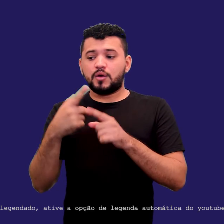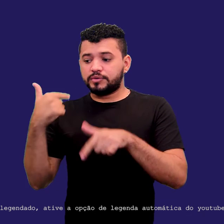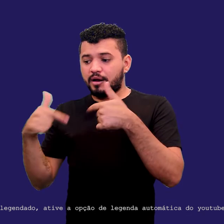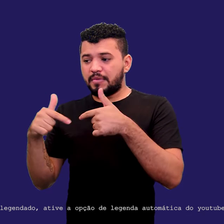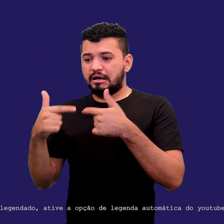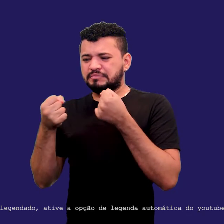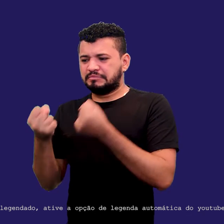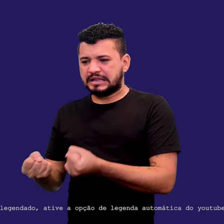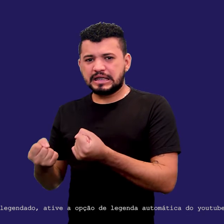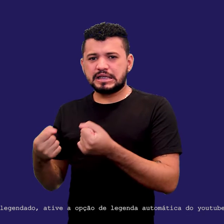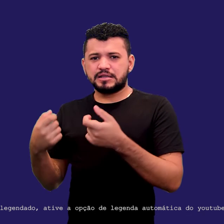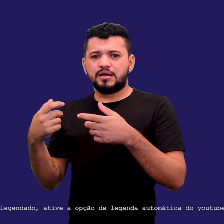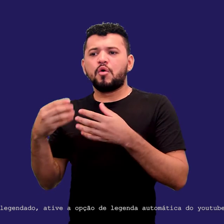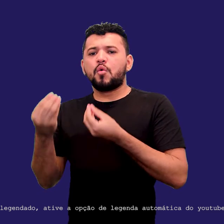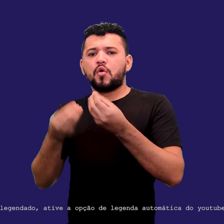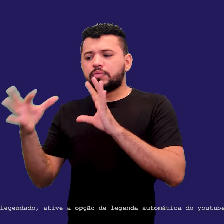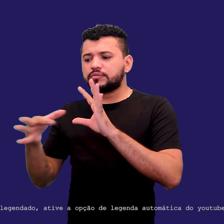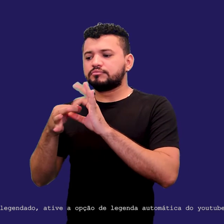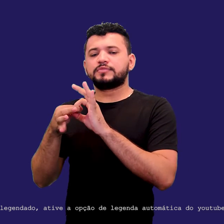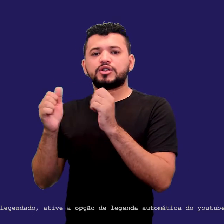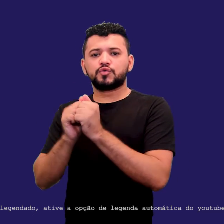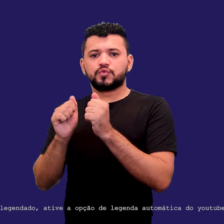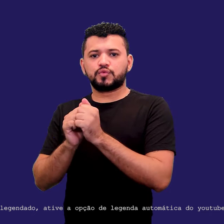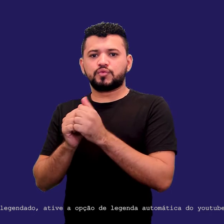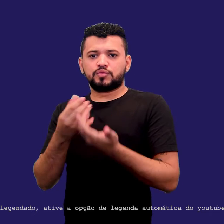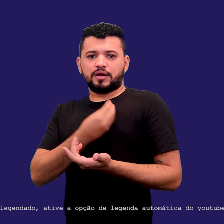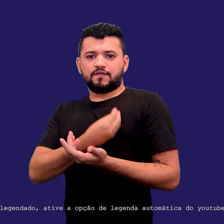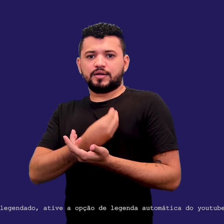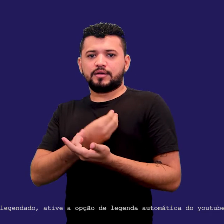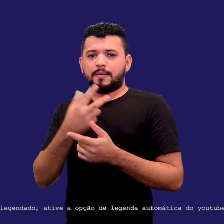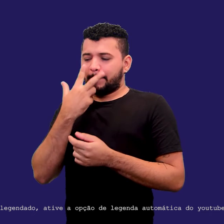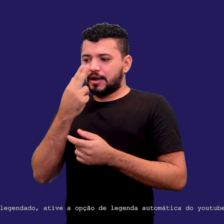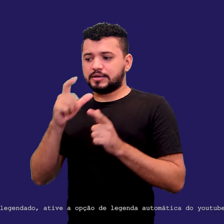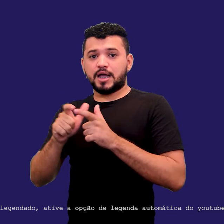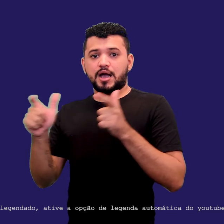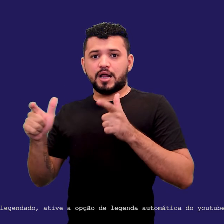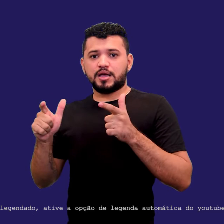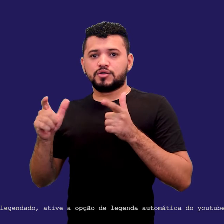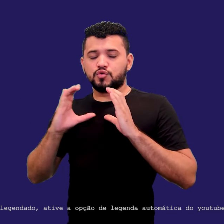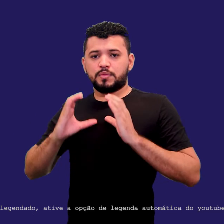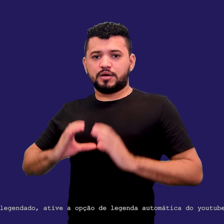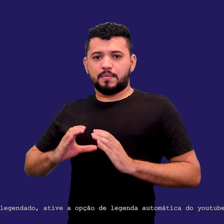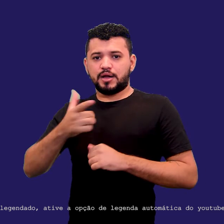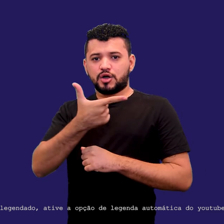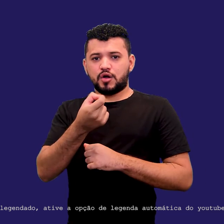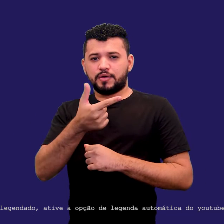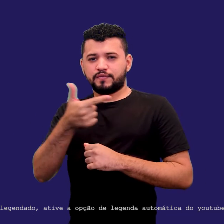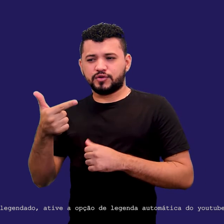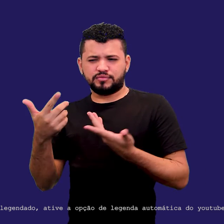algo prazeroso à nossa vida. Talvez essa seja a grande habilidade de 2022 ou eu dei uma viajada aqui?